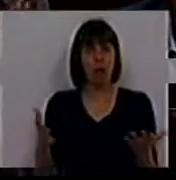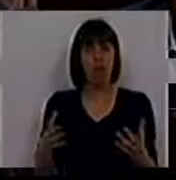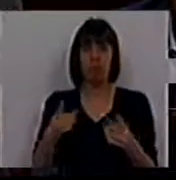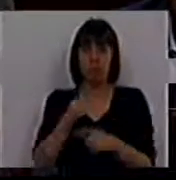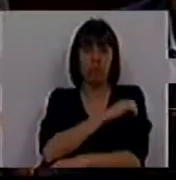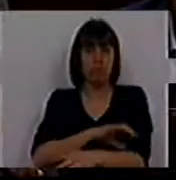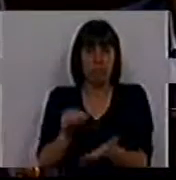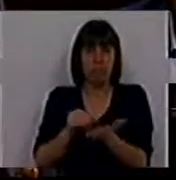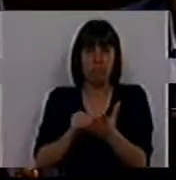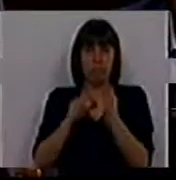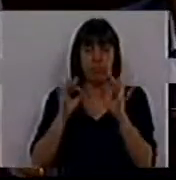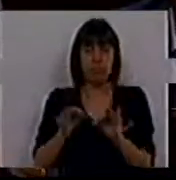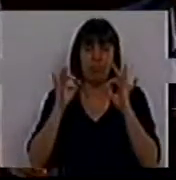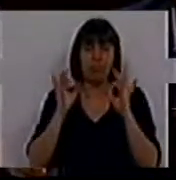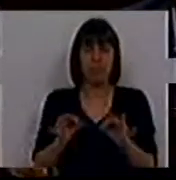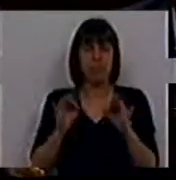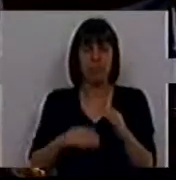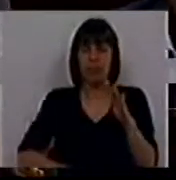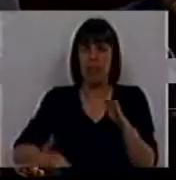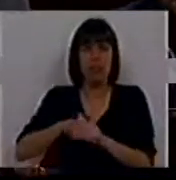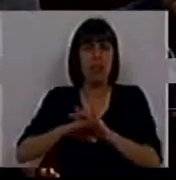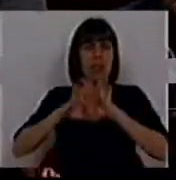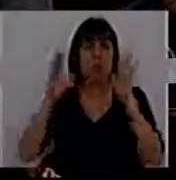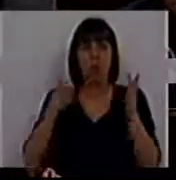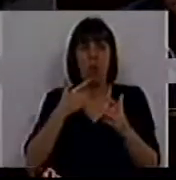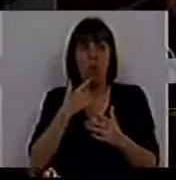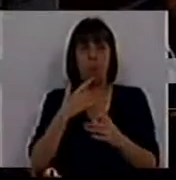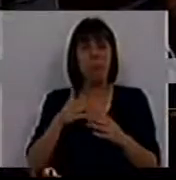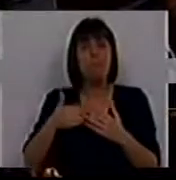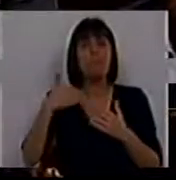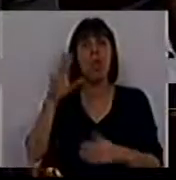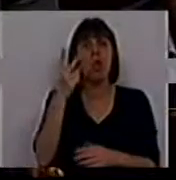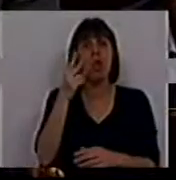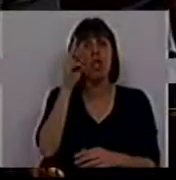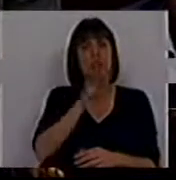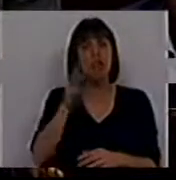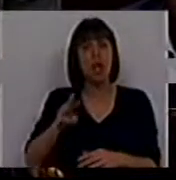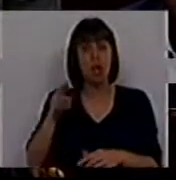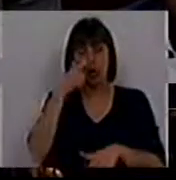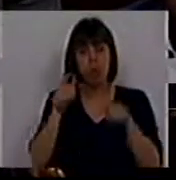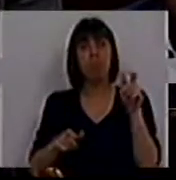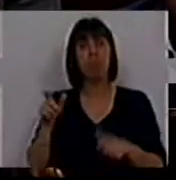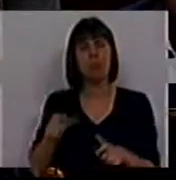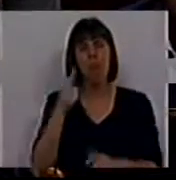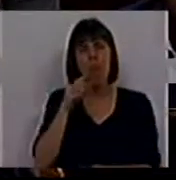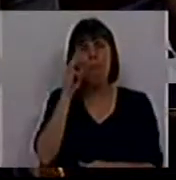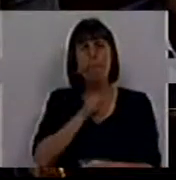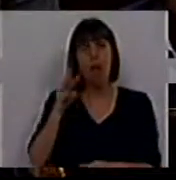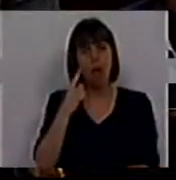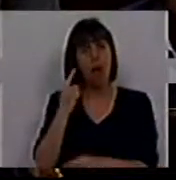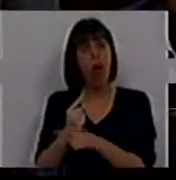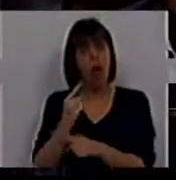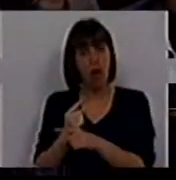De uma pobreza absolutamente extrema em mais de 2 milhões de pessoas, um milhão das